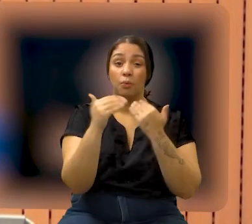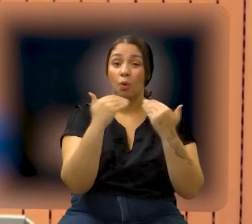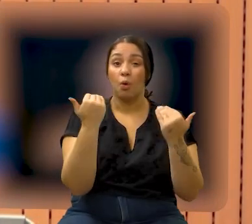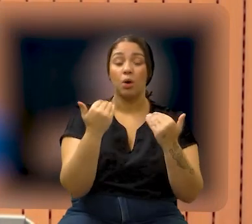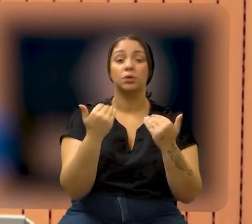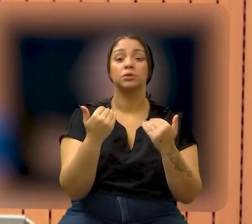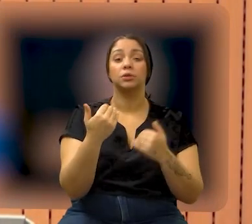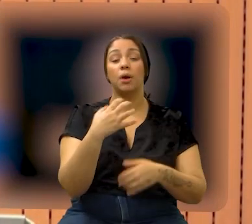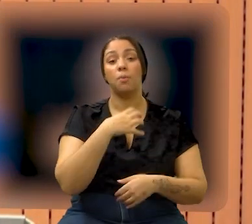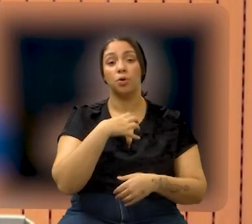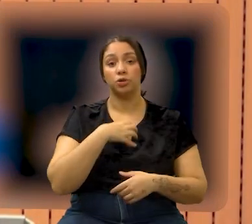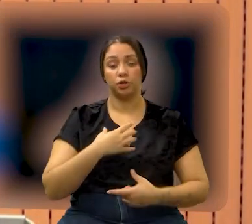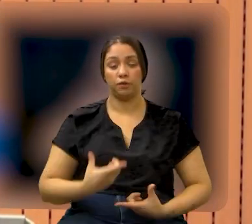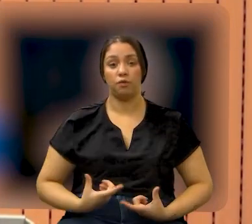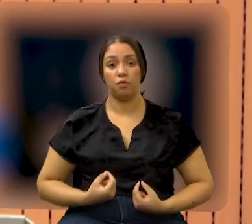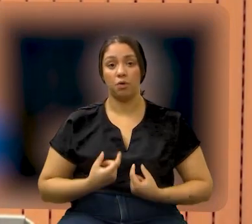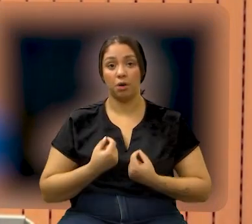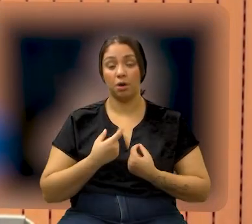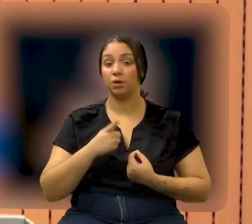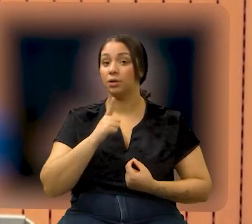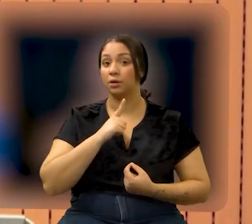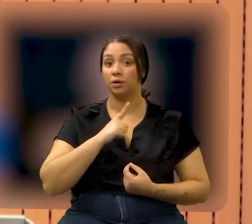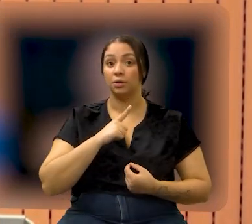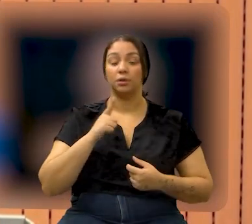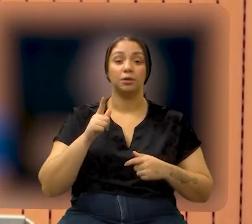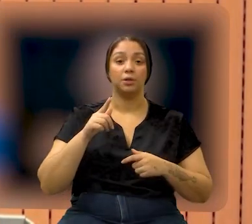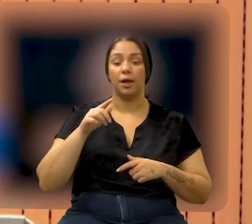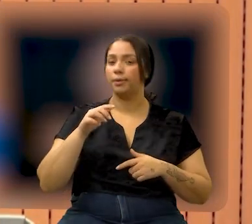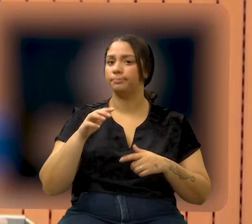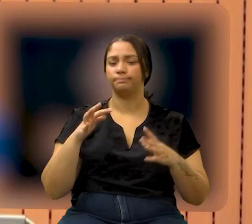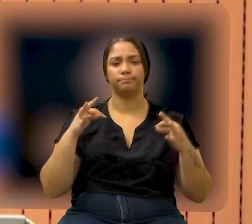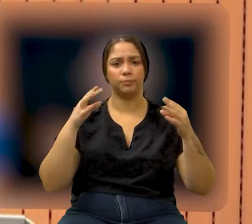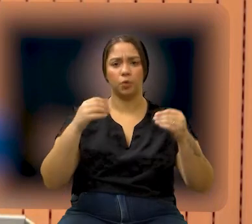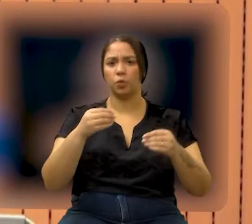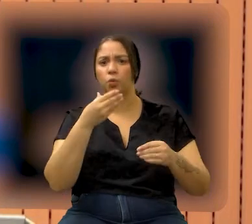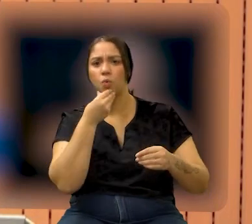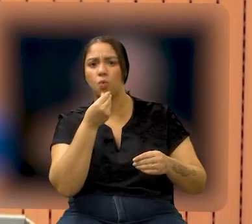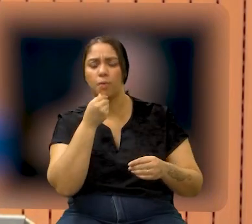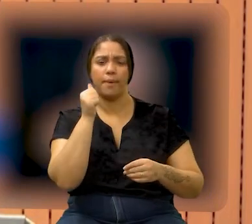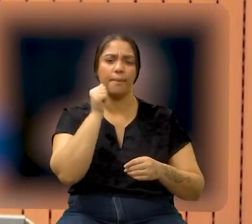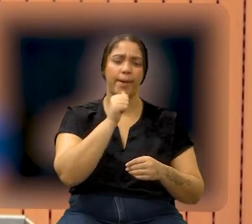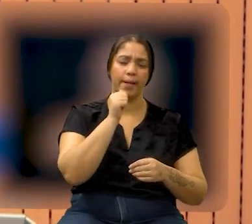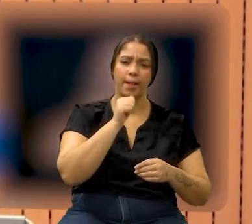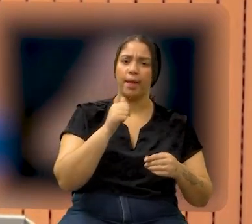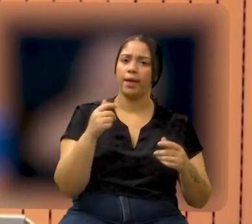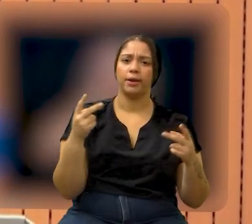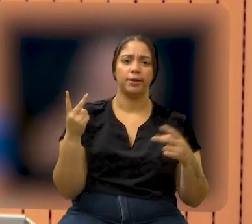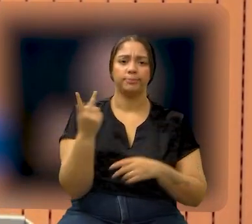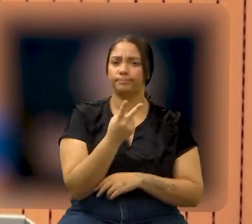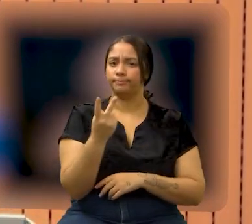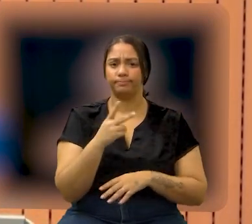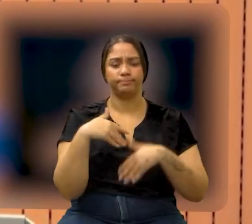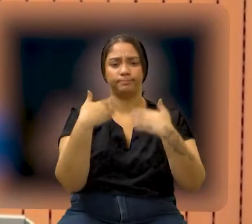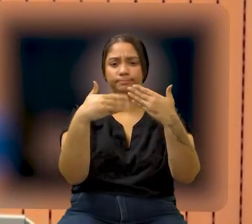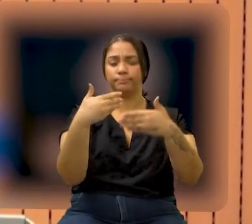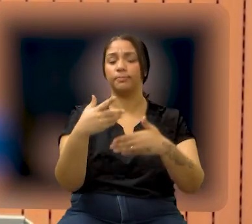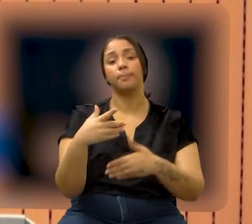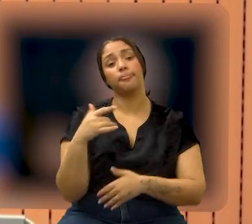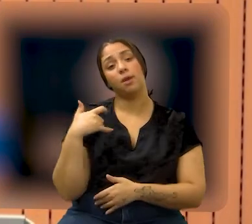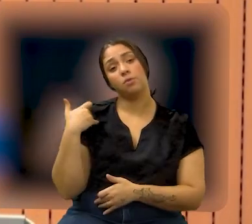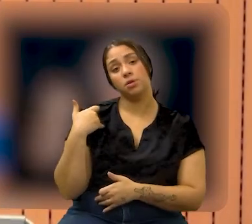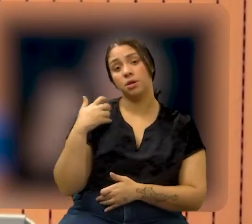sendo que existe uma distribuição bem equânime entre homens e mulheres. Então, a partir dos